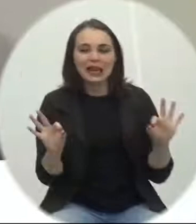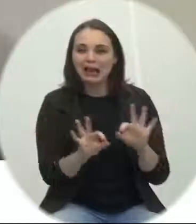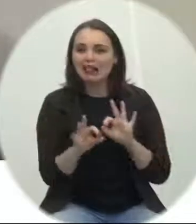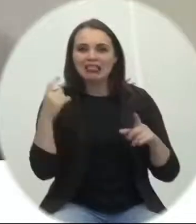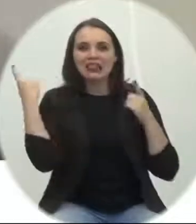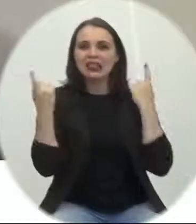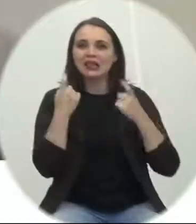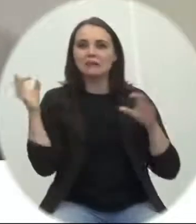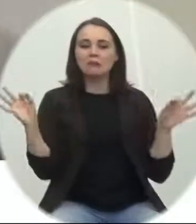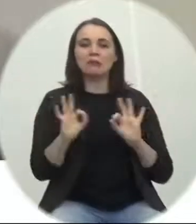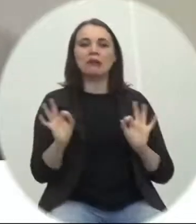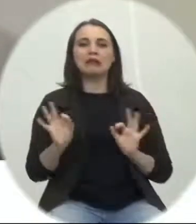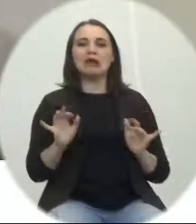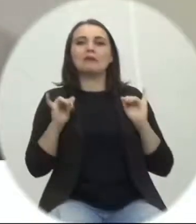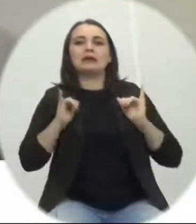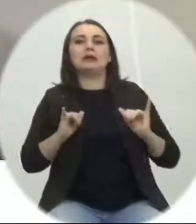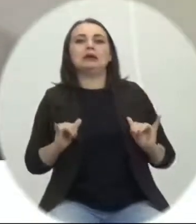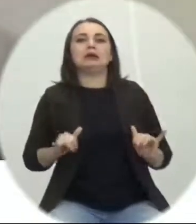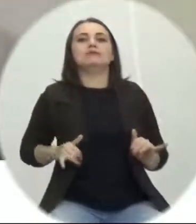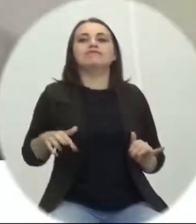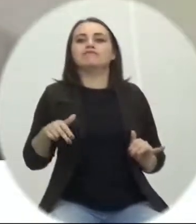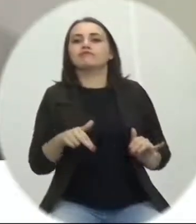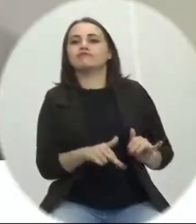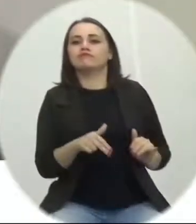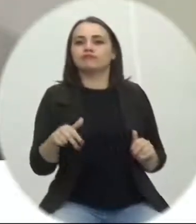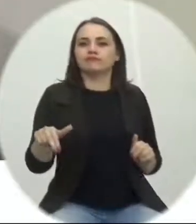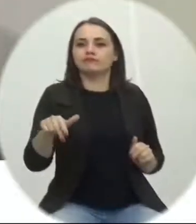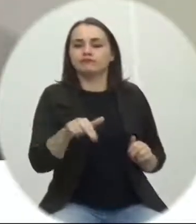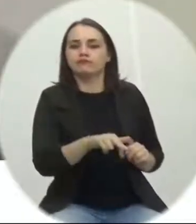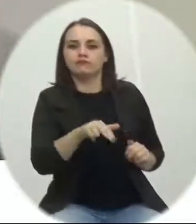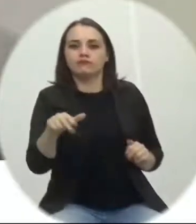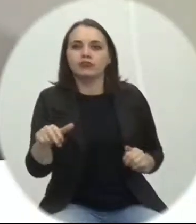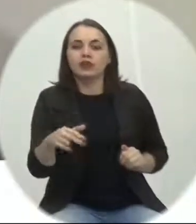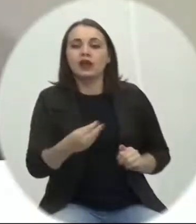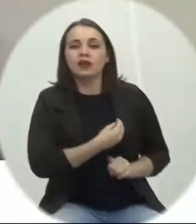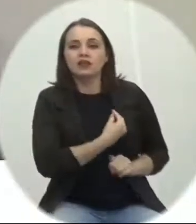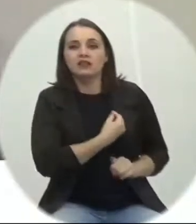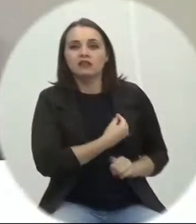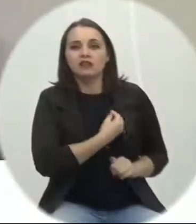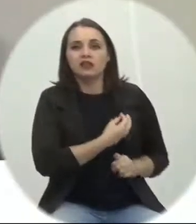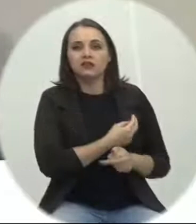preocupado com nada, tudo assim, não levando as coisas a sério.